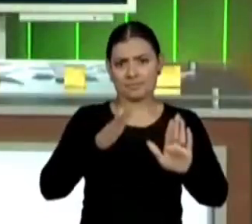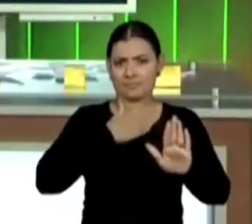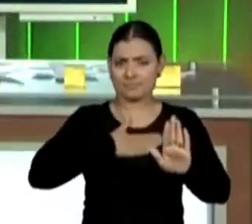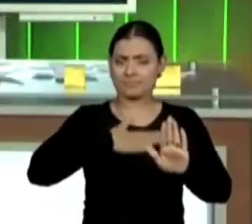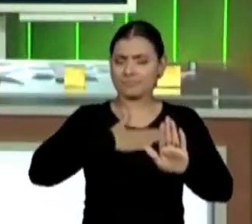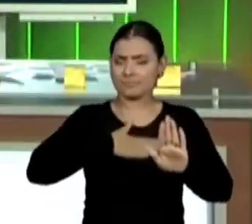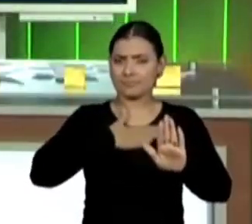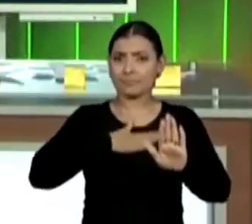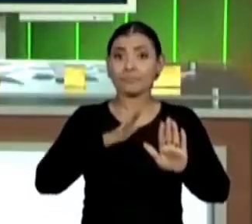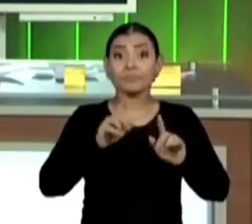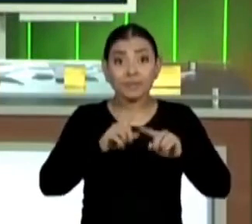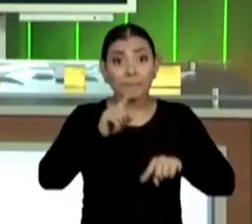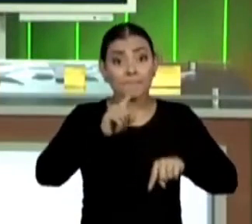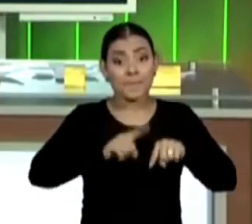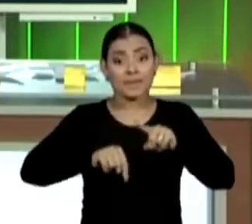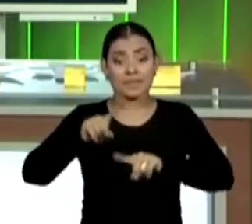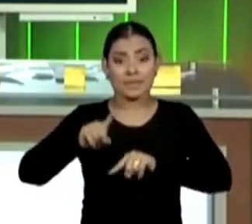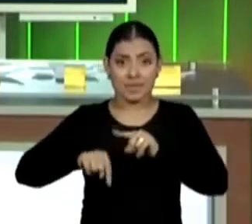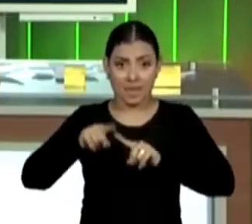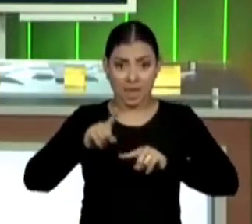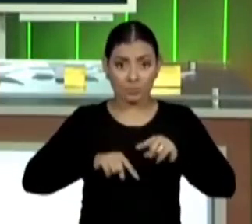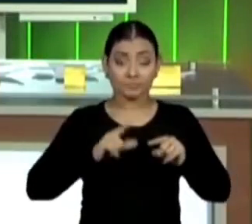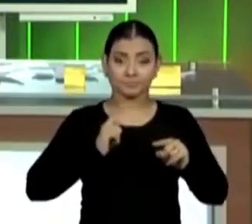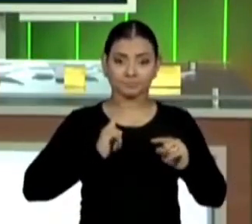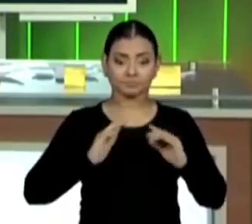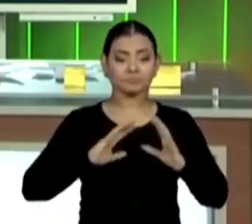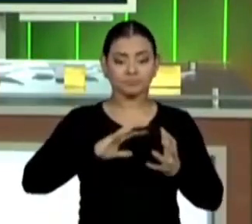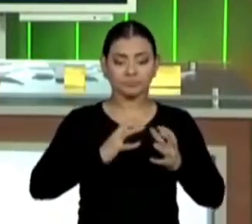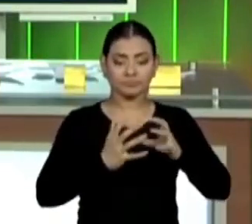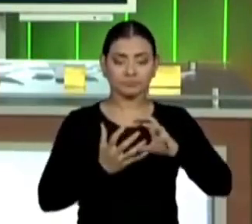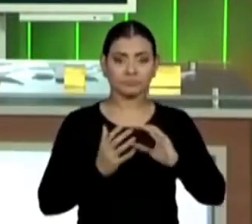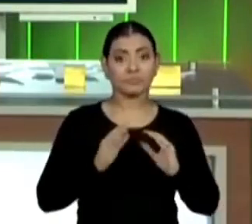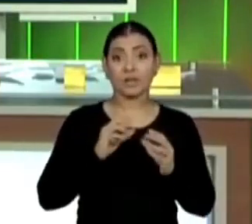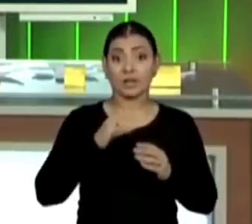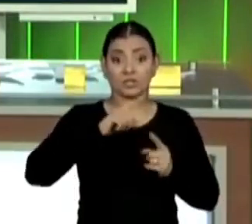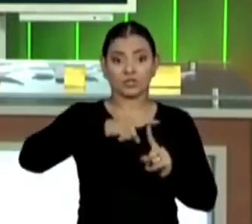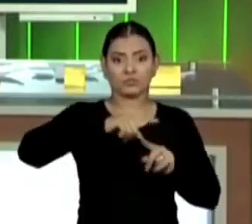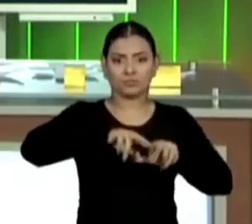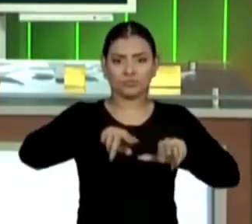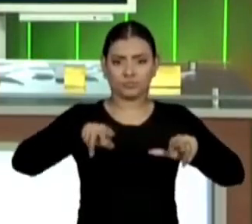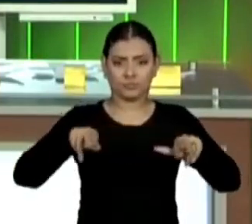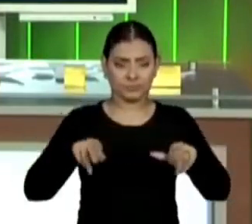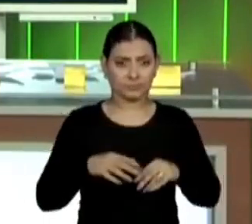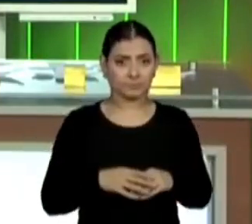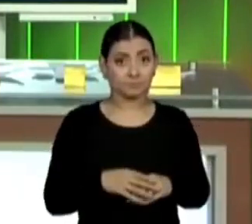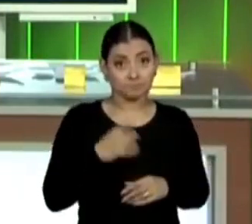Mas são as planificações do material, tem uma outra configuração. Vamos lá, gente?